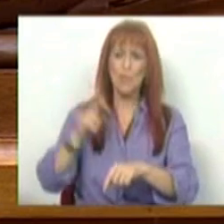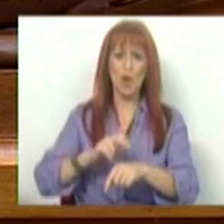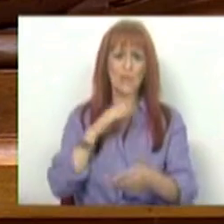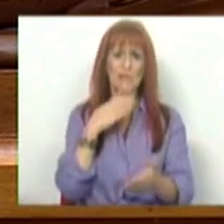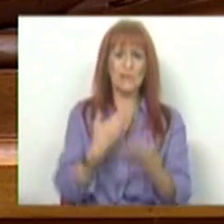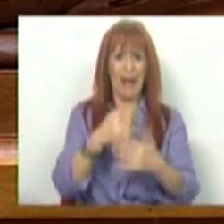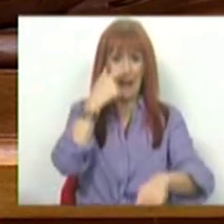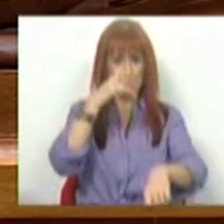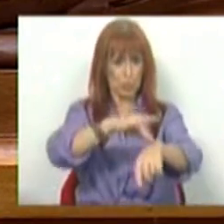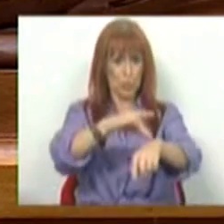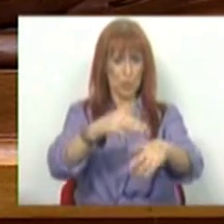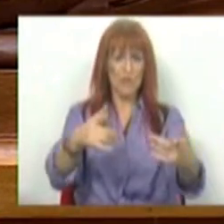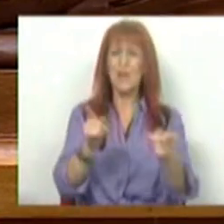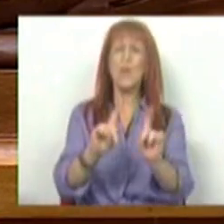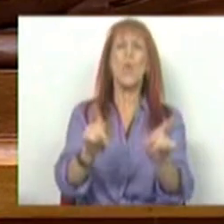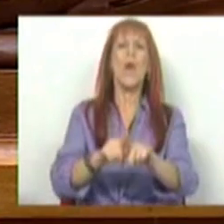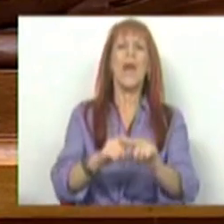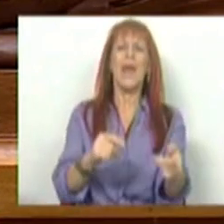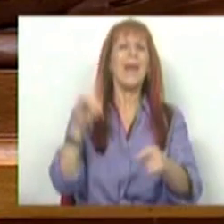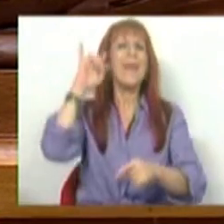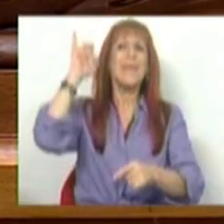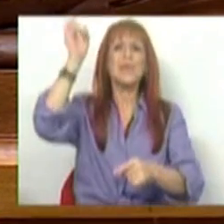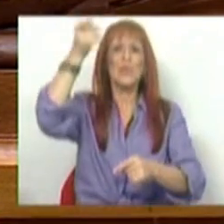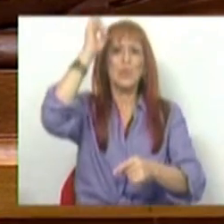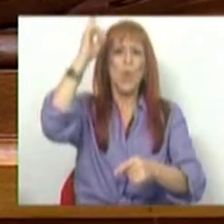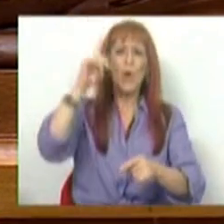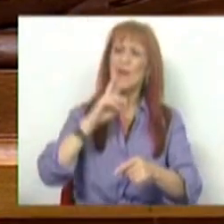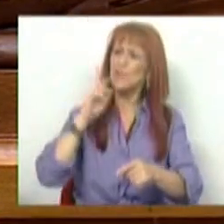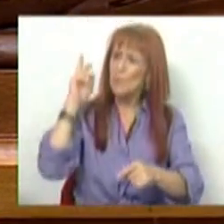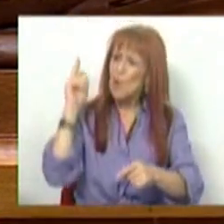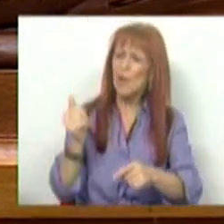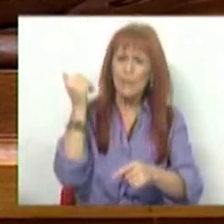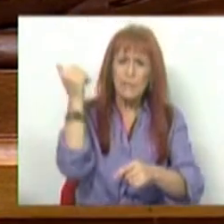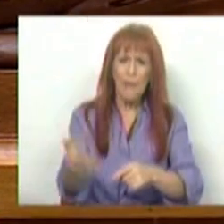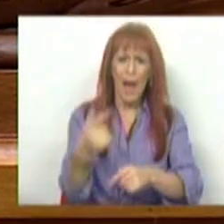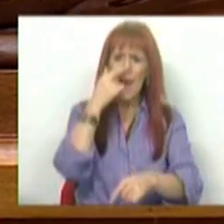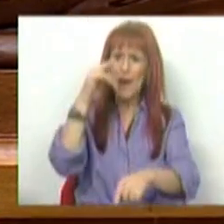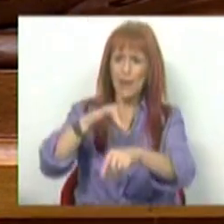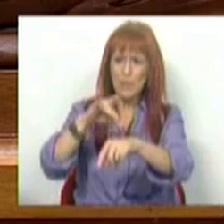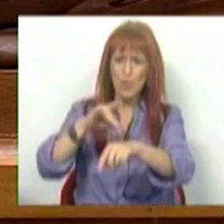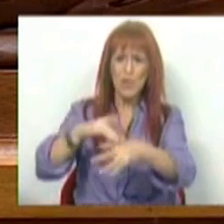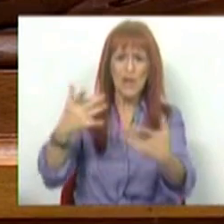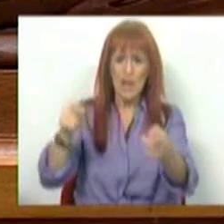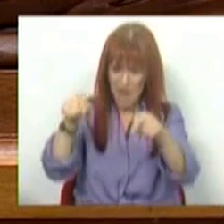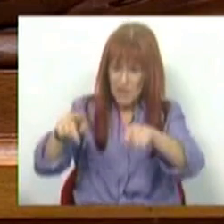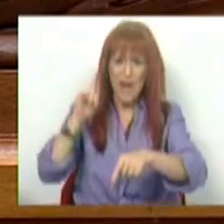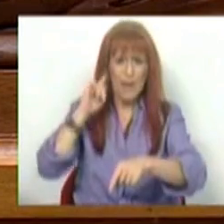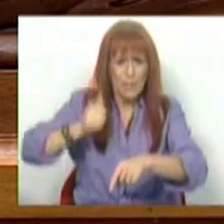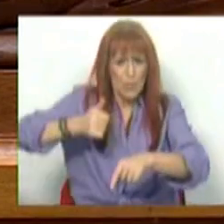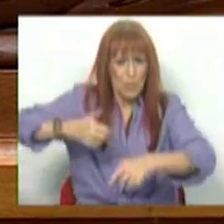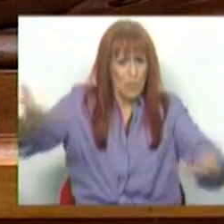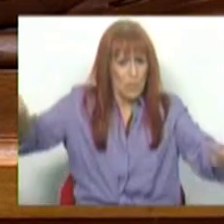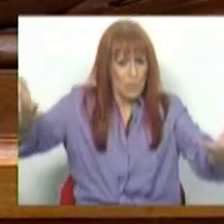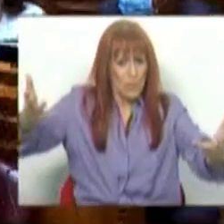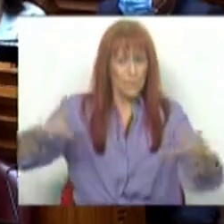no mesmo. Não se trata de ideologia, trata-se de dar respostas aos doentes e isso é que é importante.